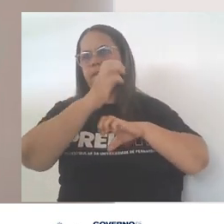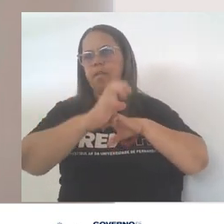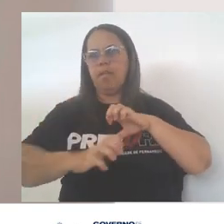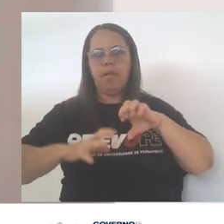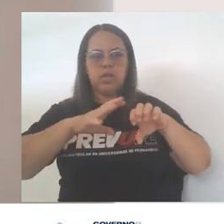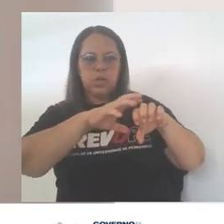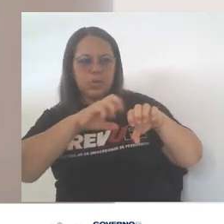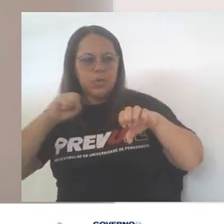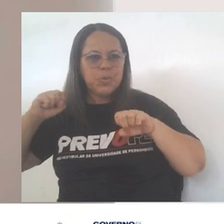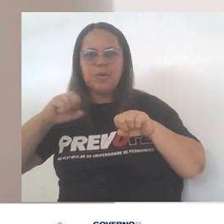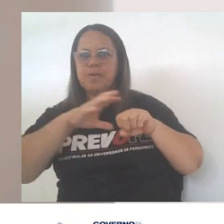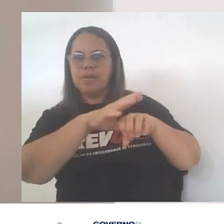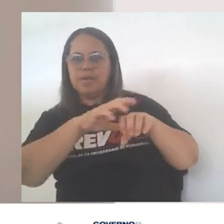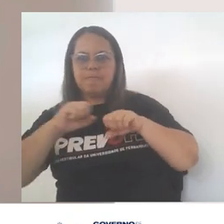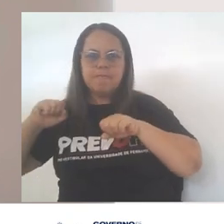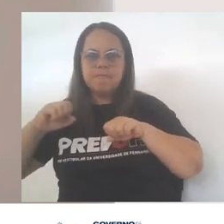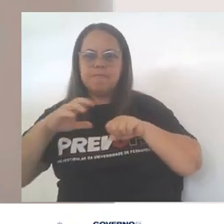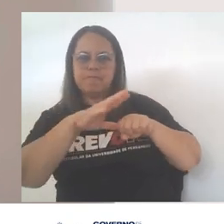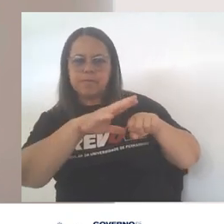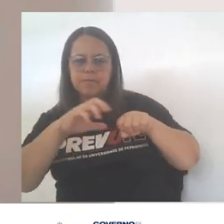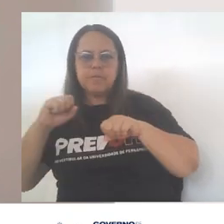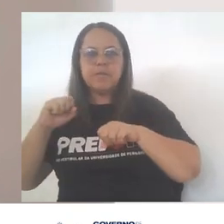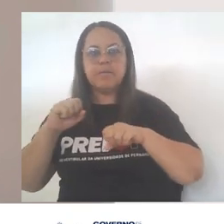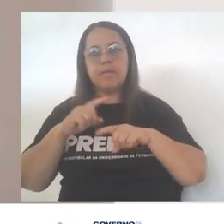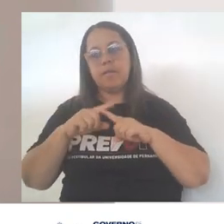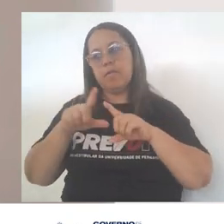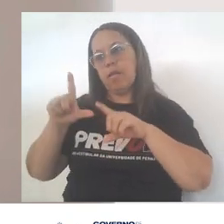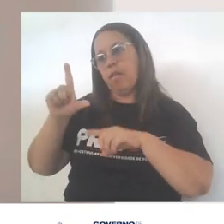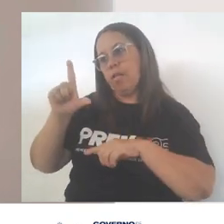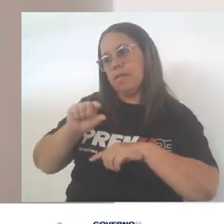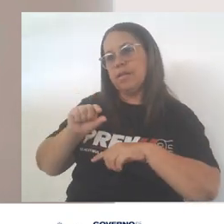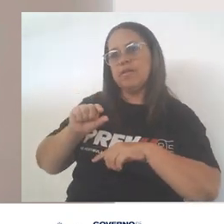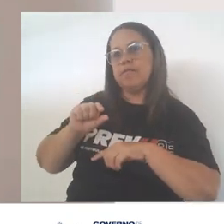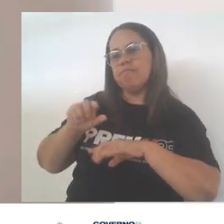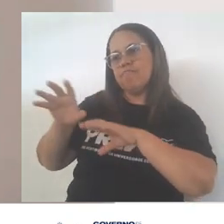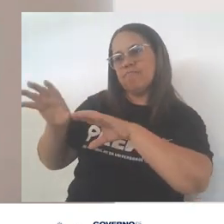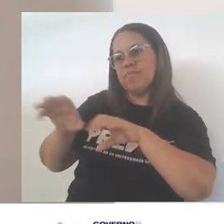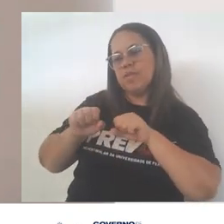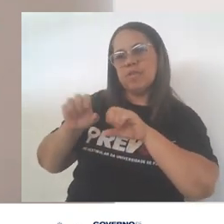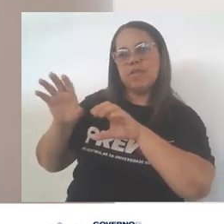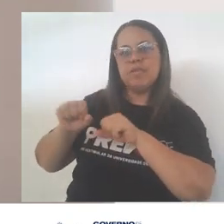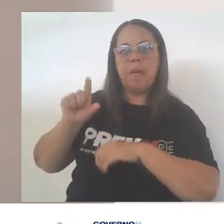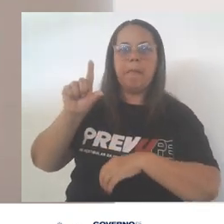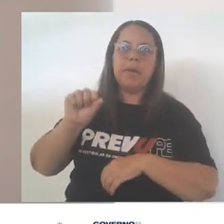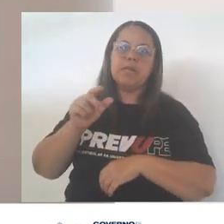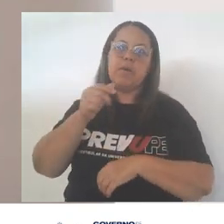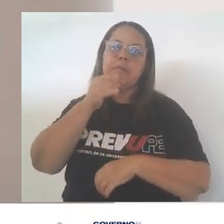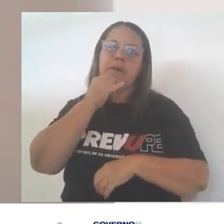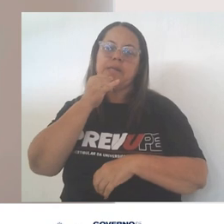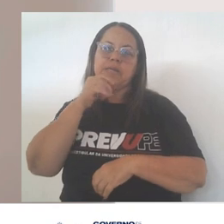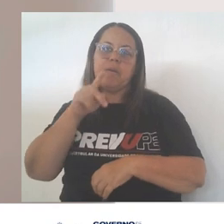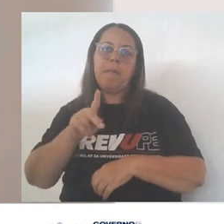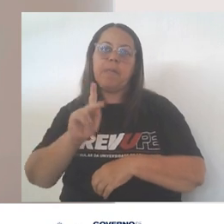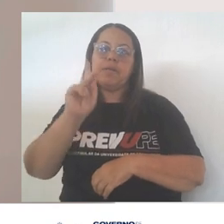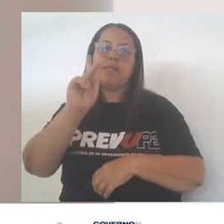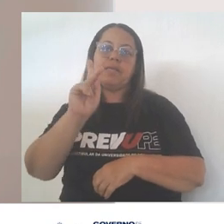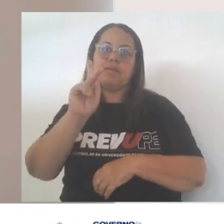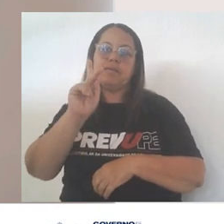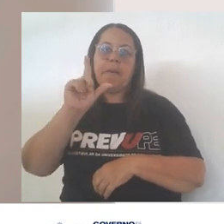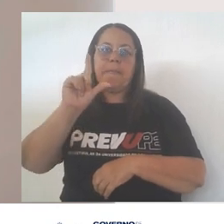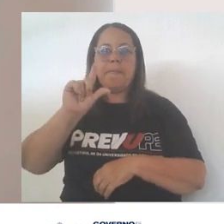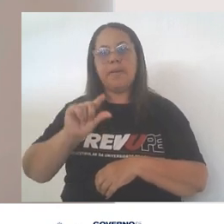outro lado, valores mais baixos indicam a menor atração por elétrons, como o caso do potássio, que tem a menor